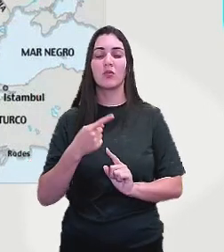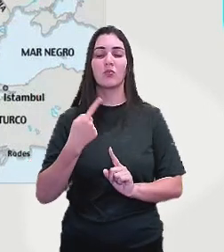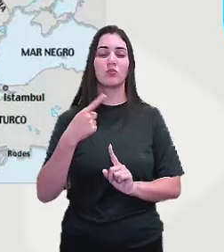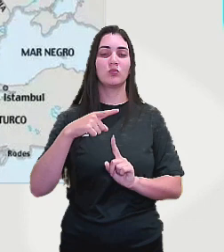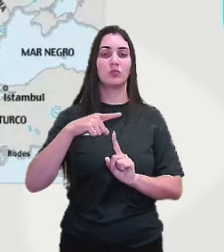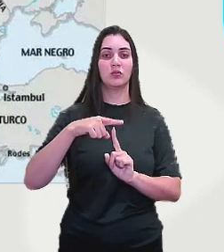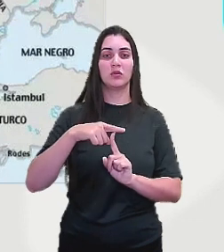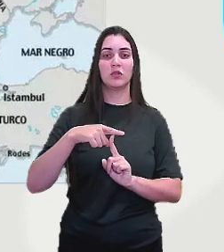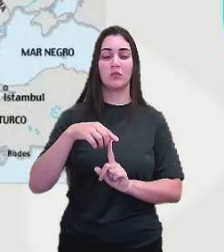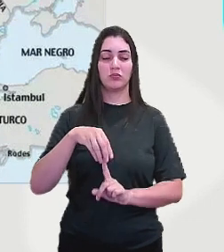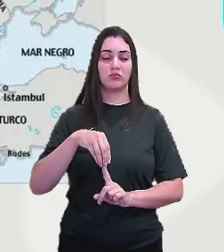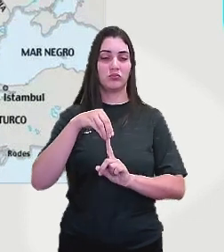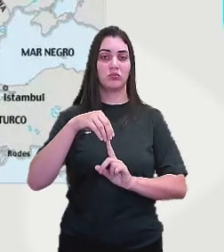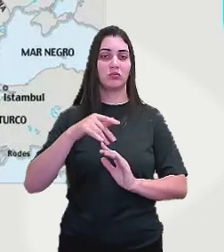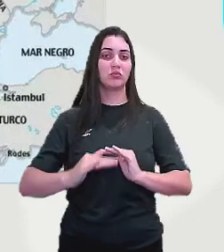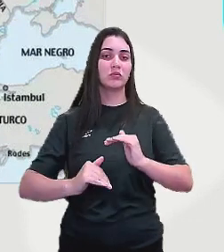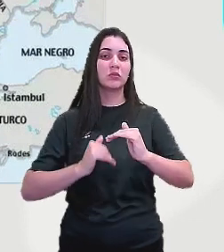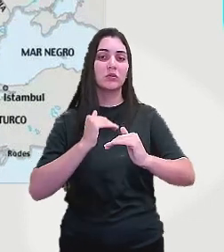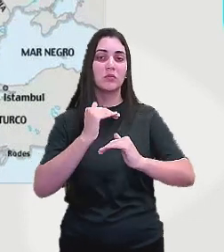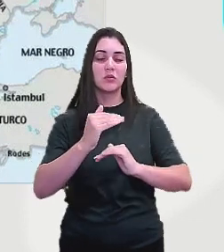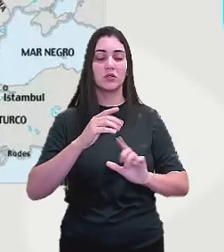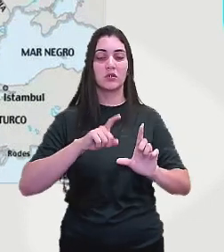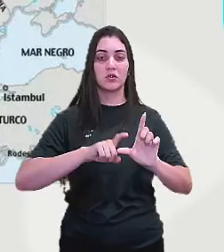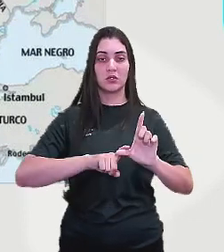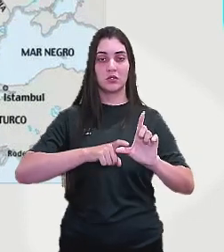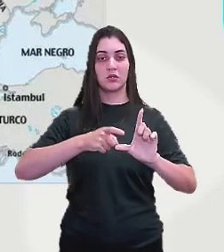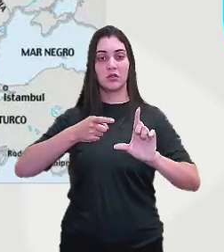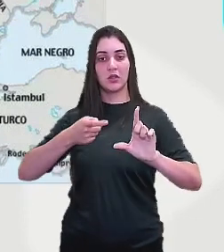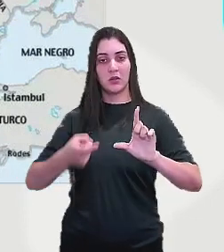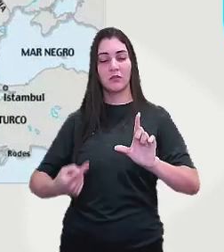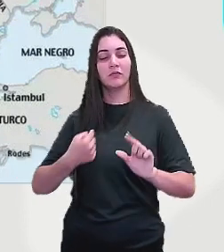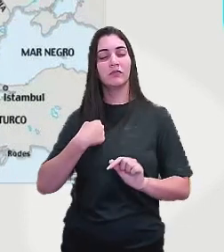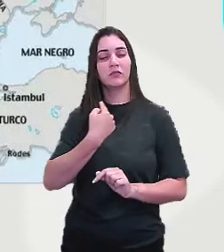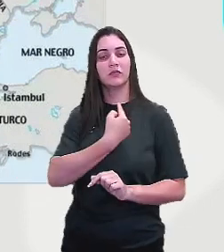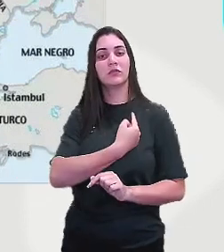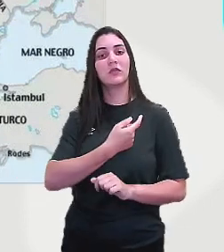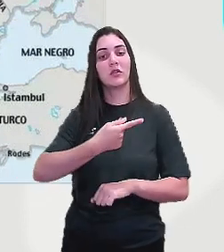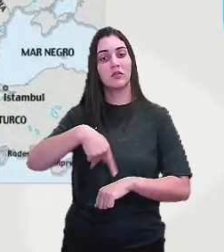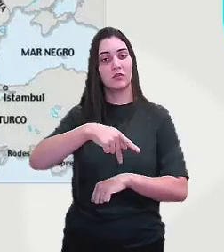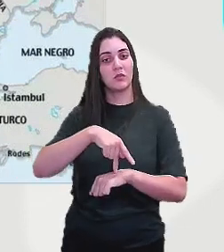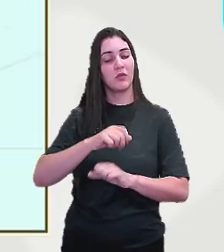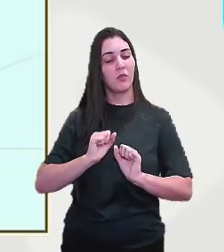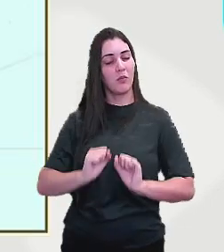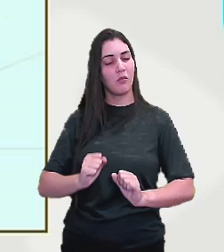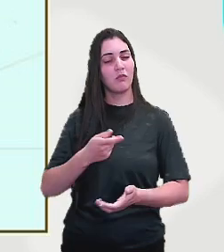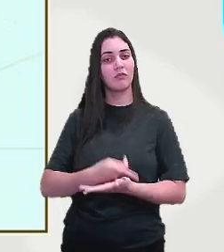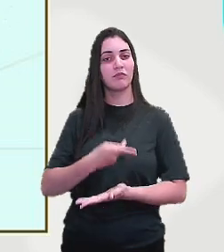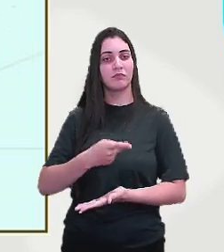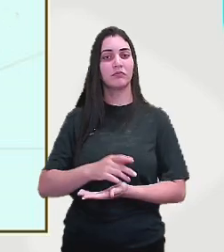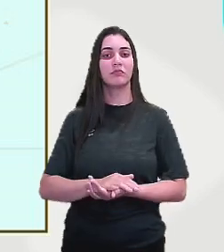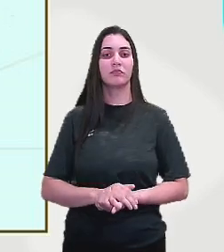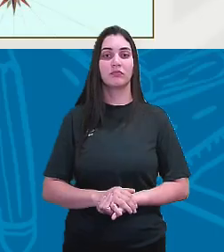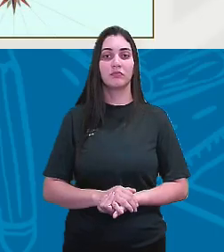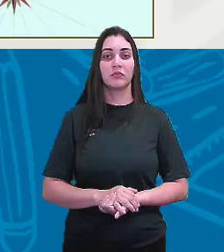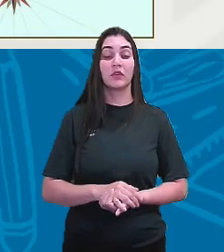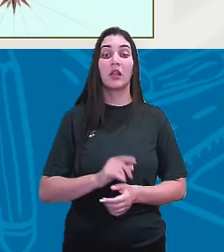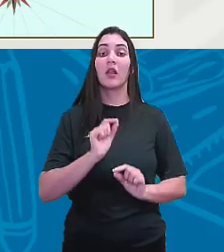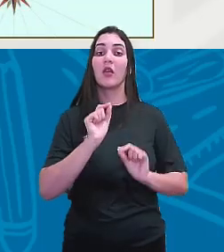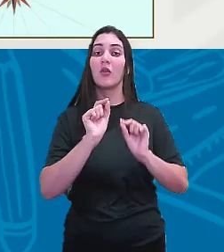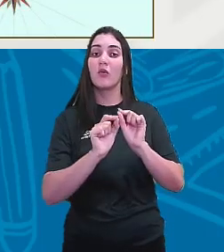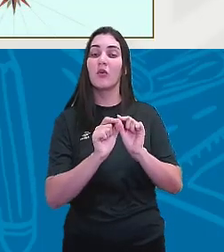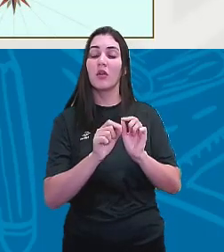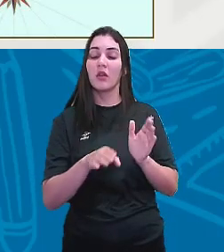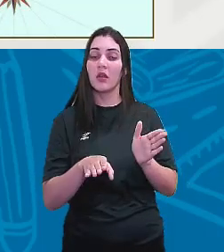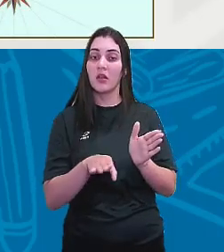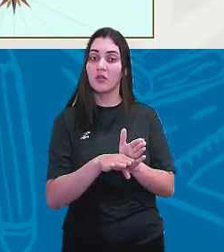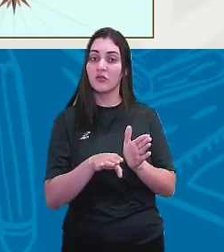primordial no processo de independência do nosso país, ela pudesse acontecer, que é a chegada da